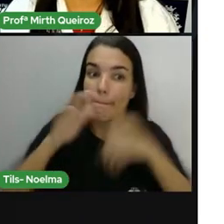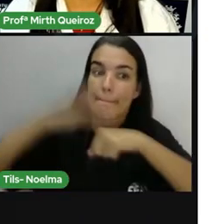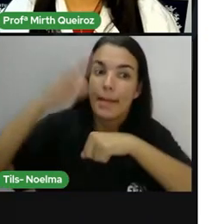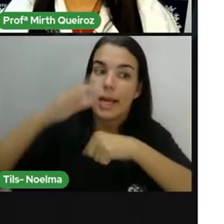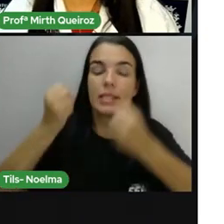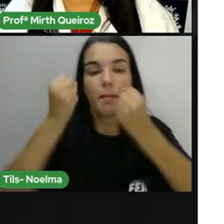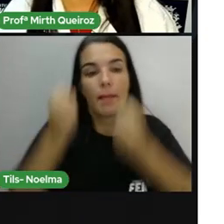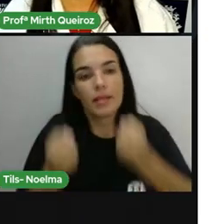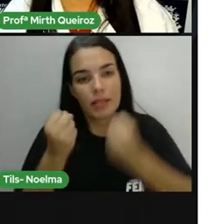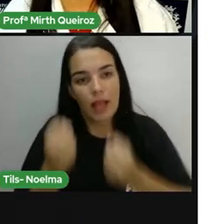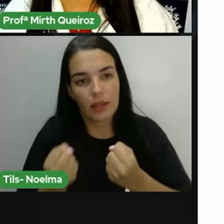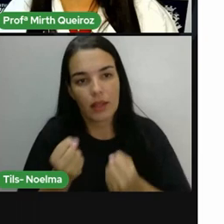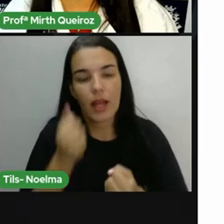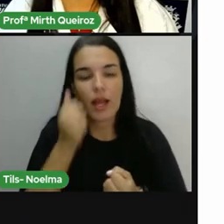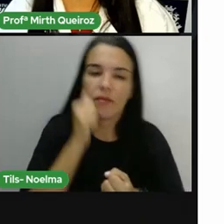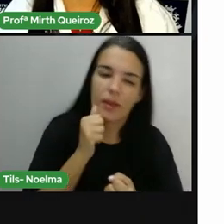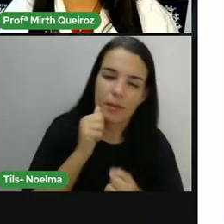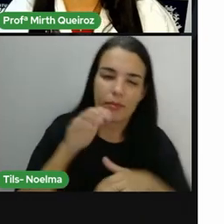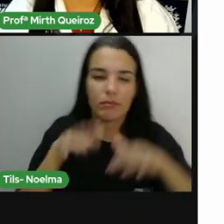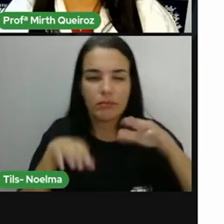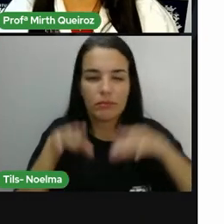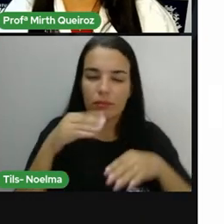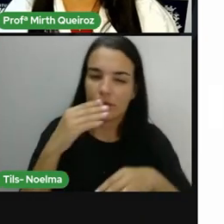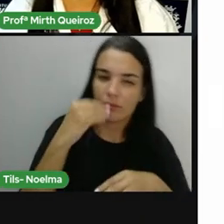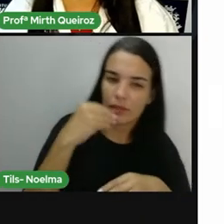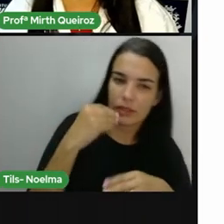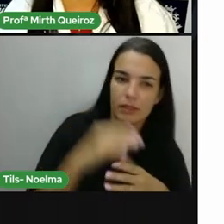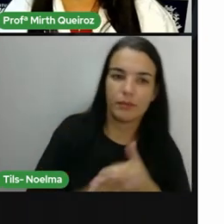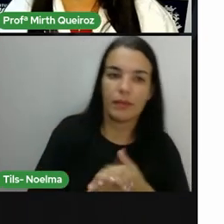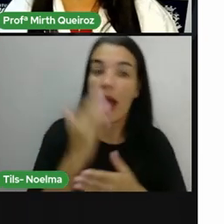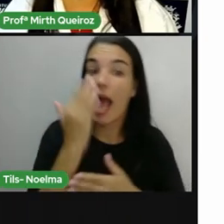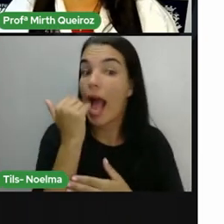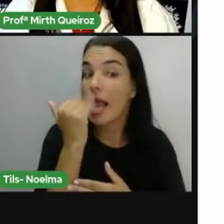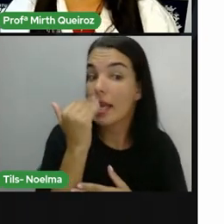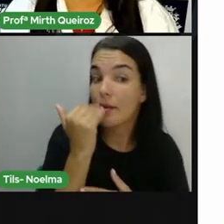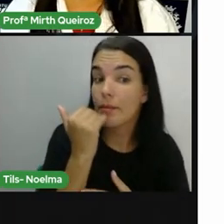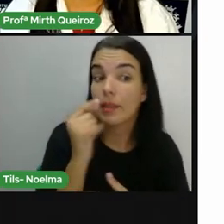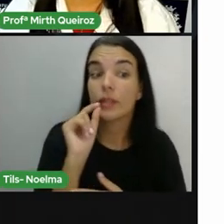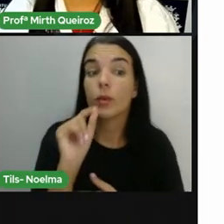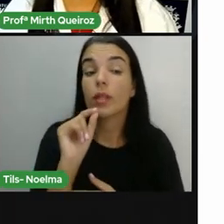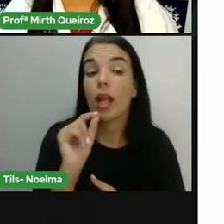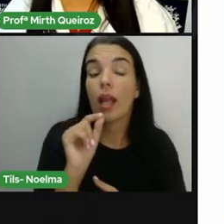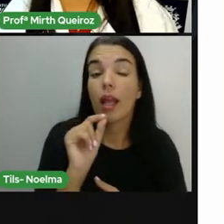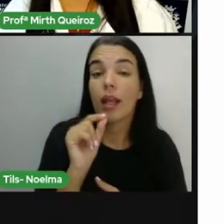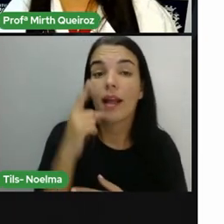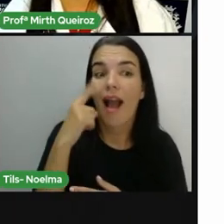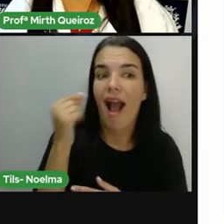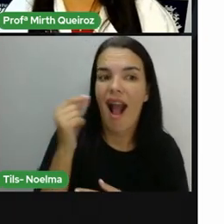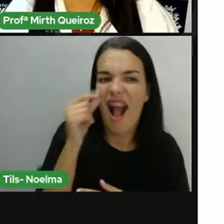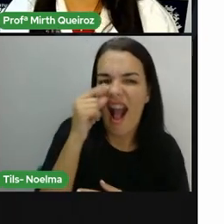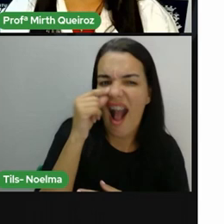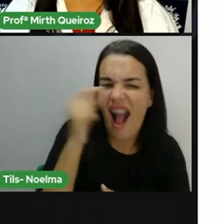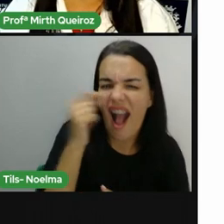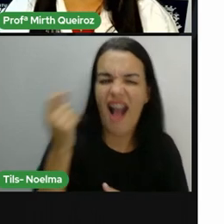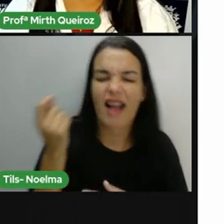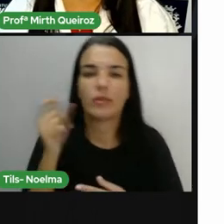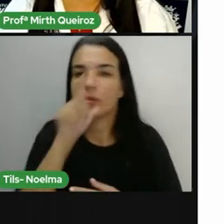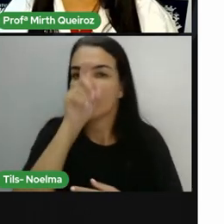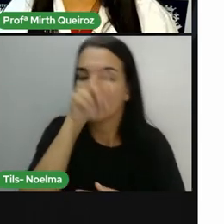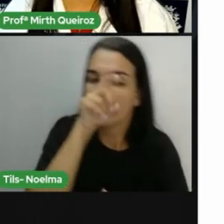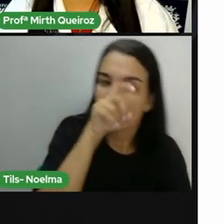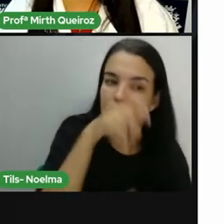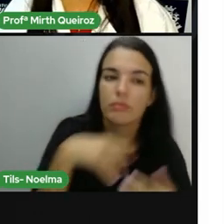carnívora e caça à noite. A alimentação é composta principalmente de roedores, mas inclui répteis, aves,